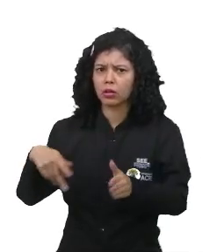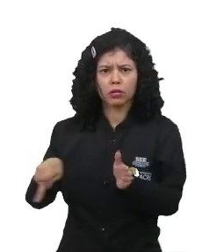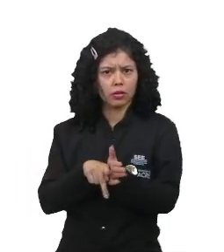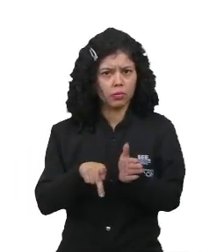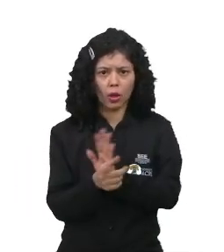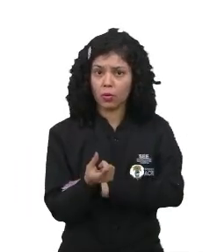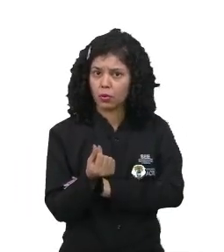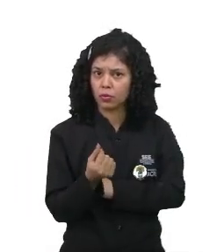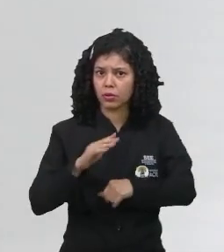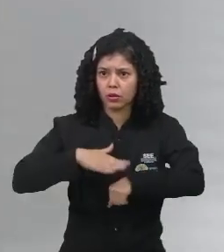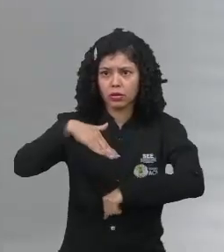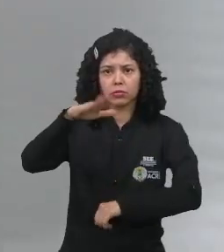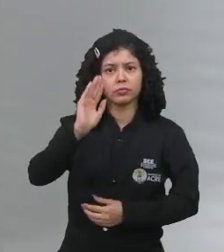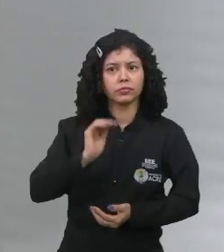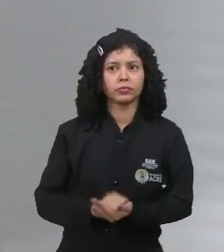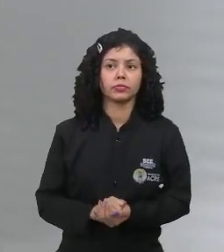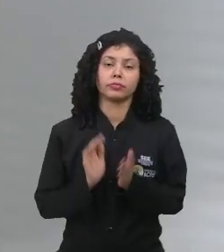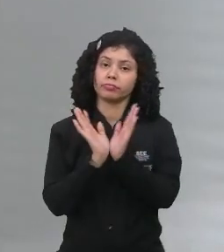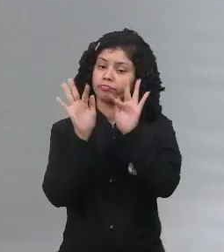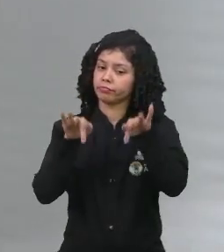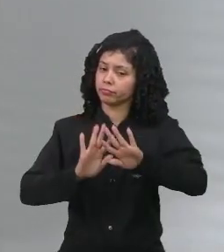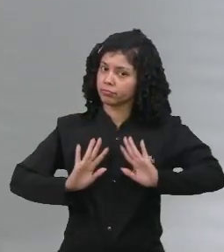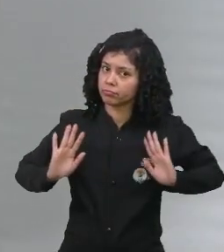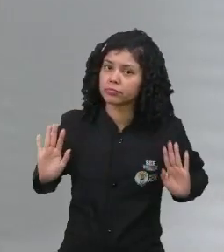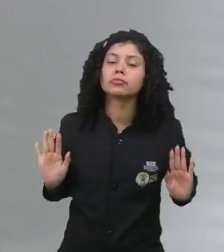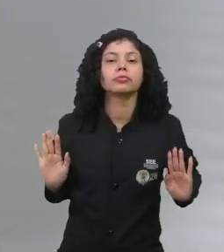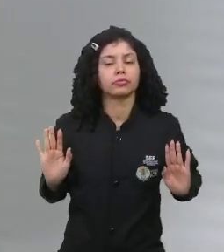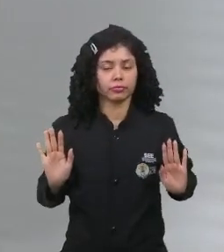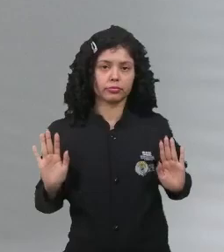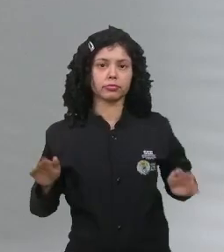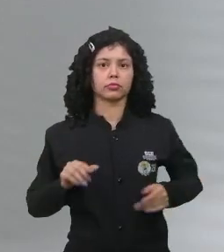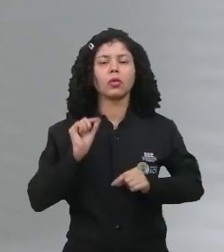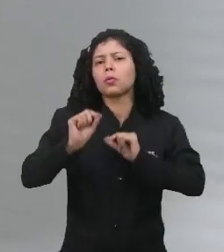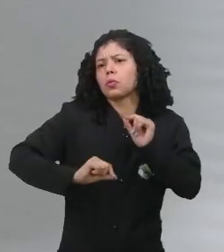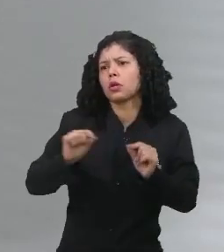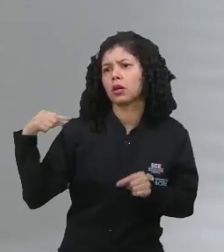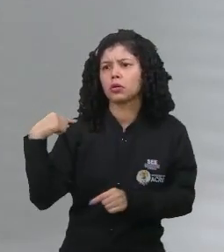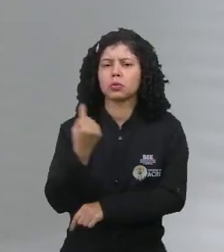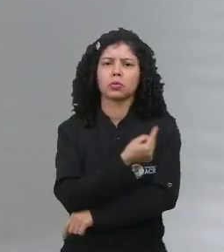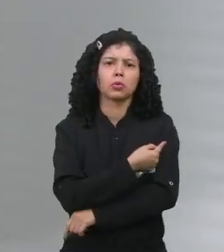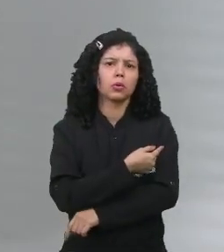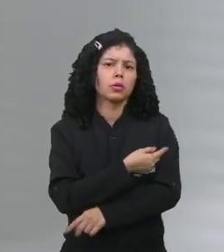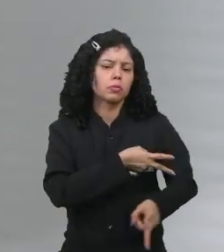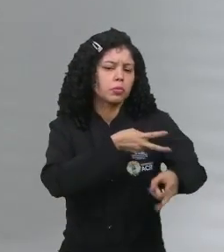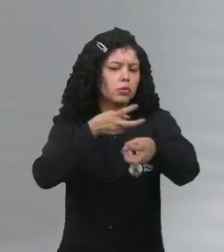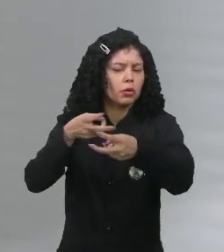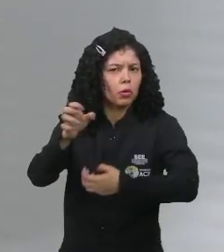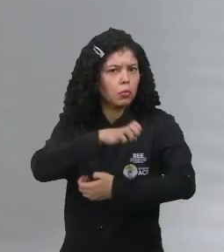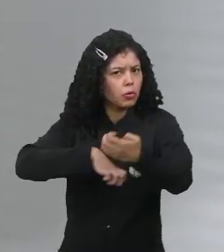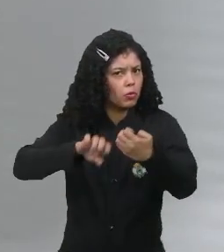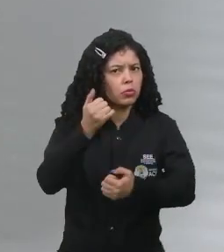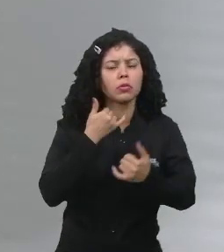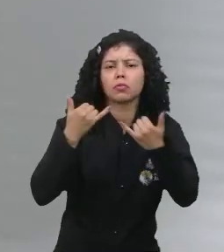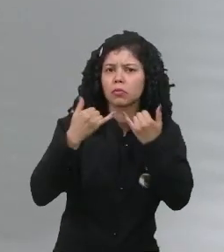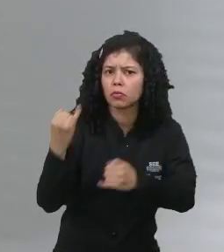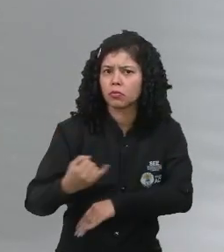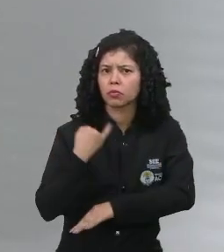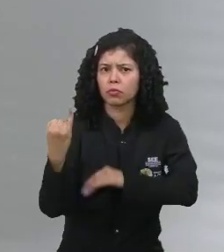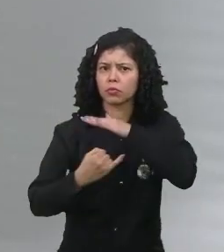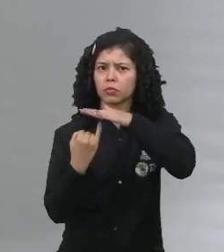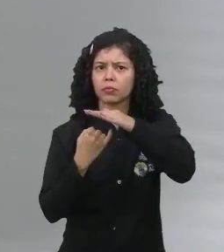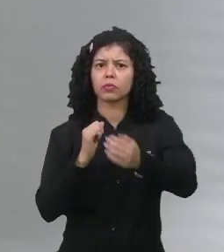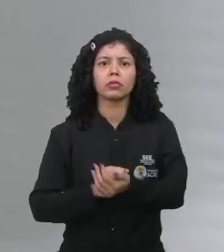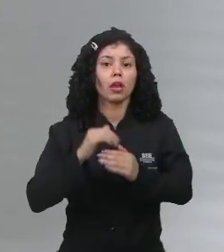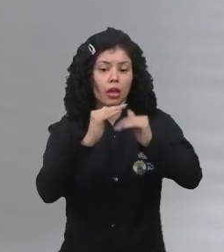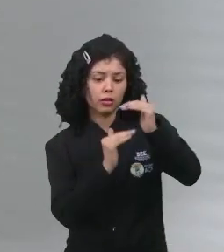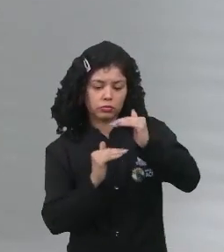manufatura descentralizados, enfim. Então, o que é que nós concebemos como revolução informal? Acima